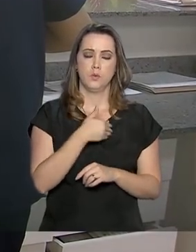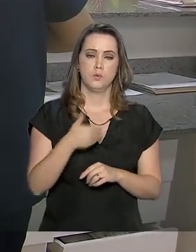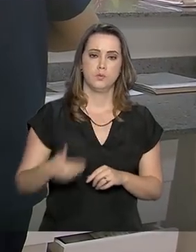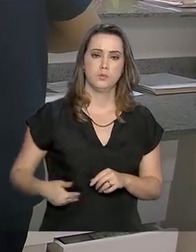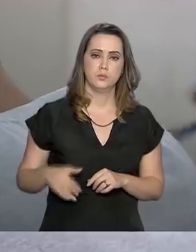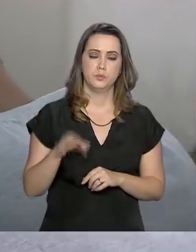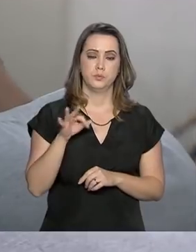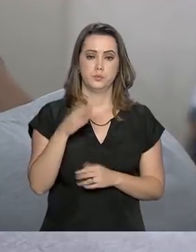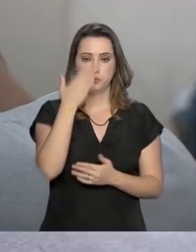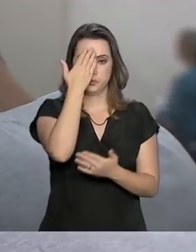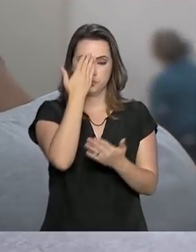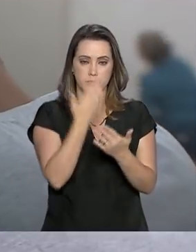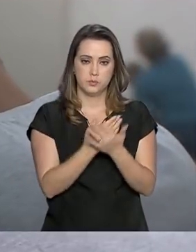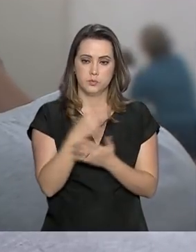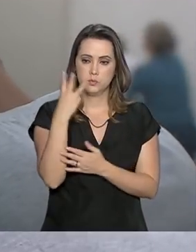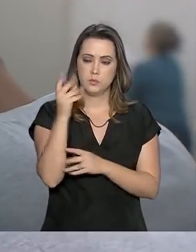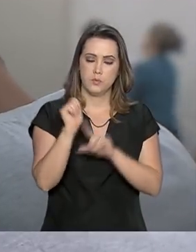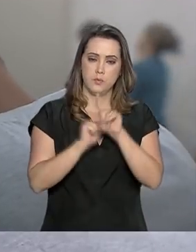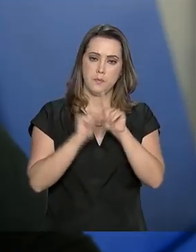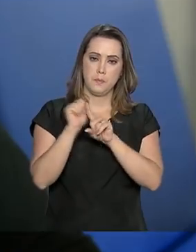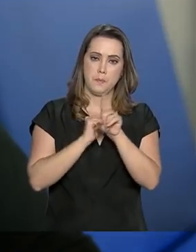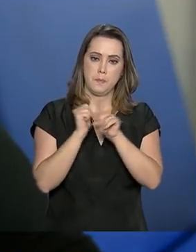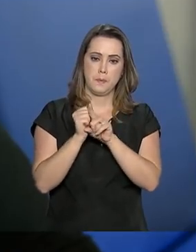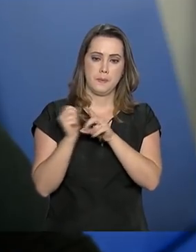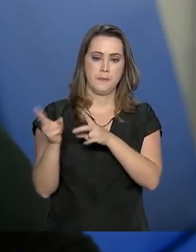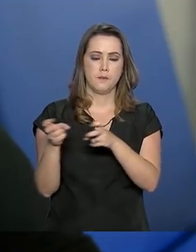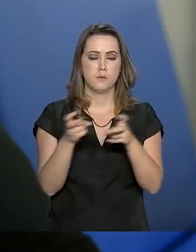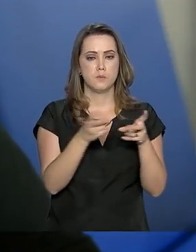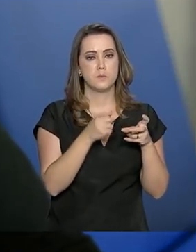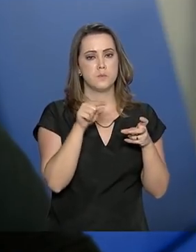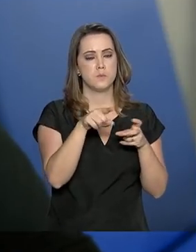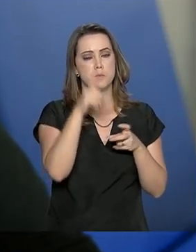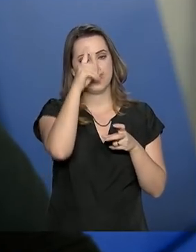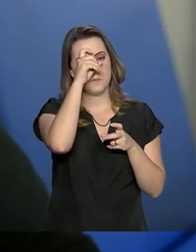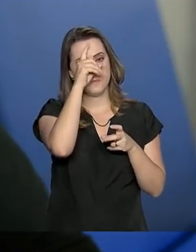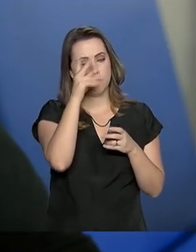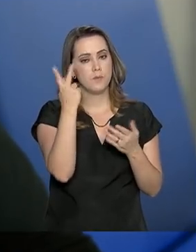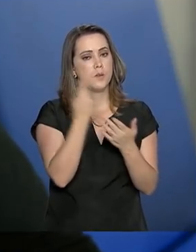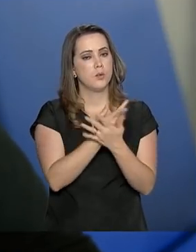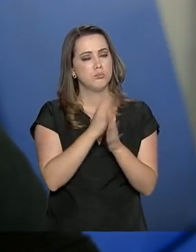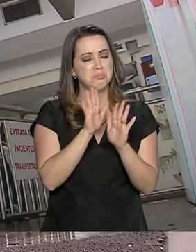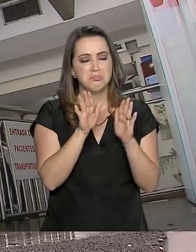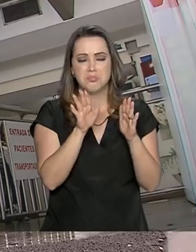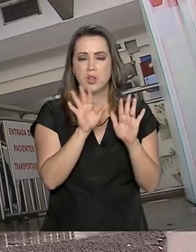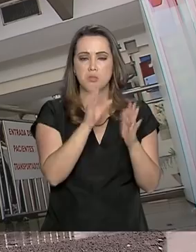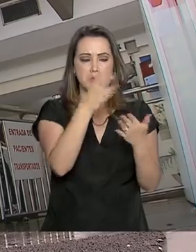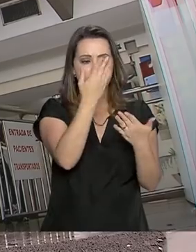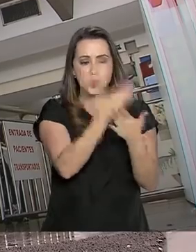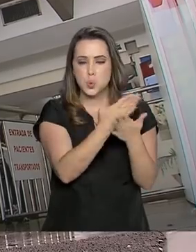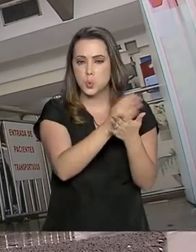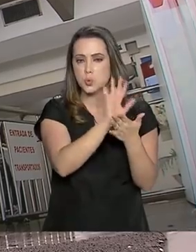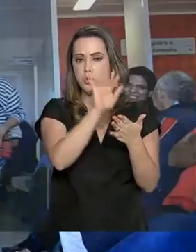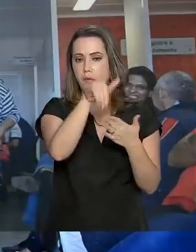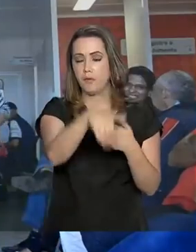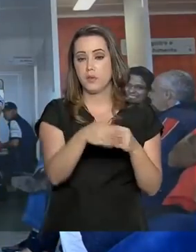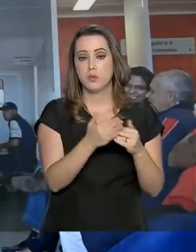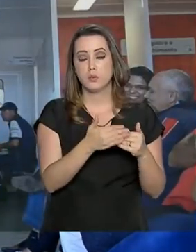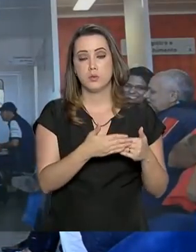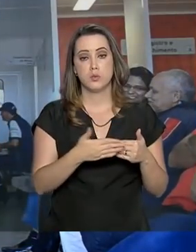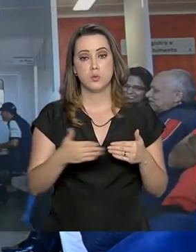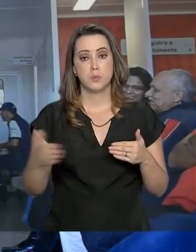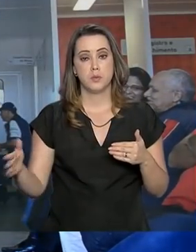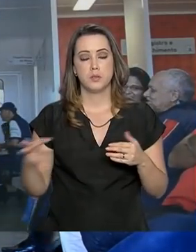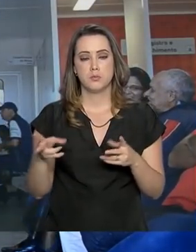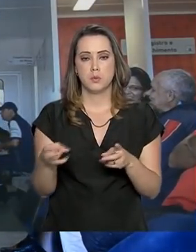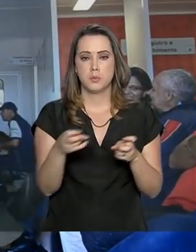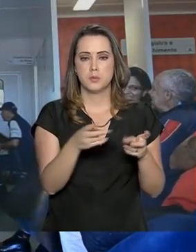segundo Bebiano, é de que em três meses o diagnóstico da situação dos hospitais seja fechado, e durante o período os problemas